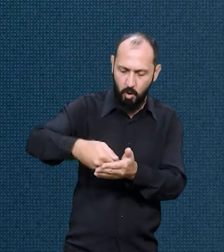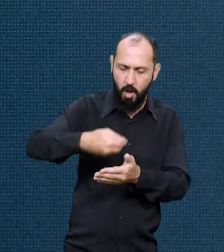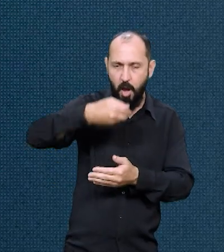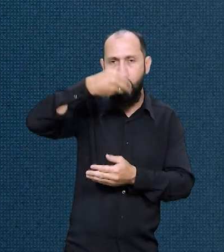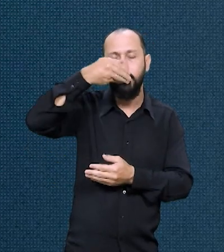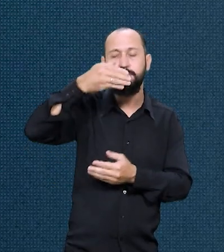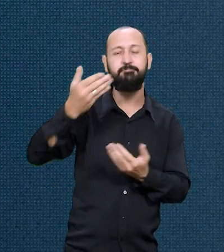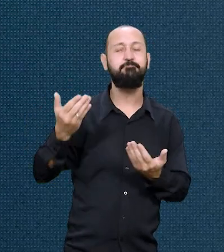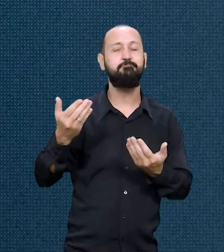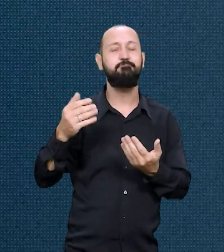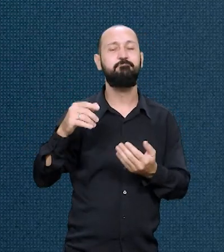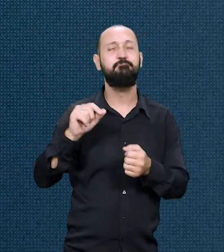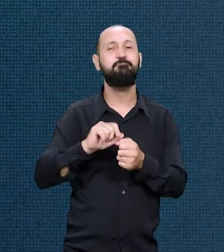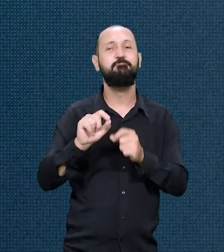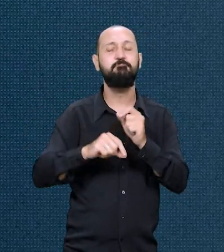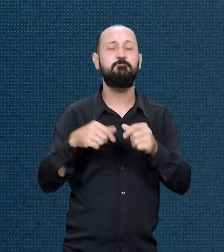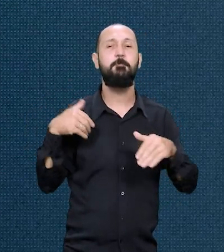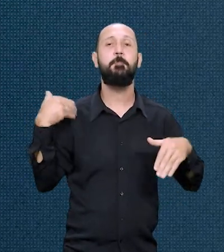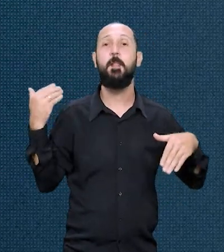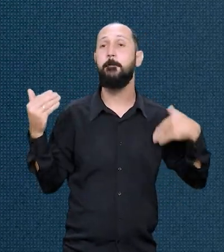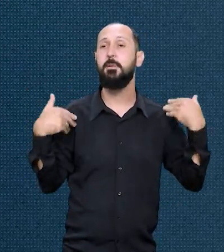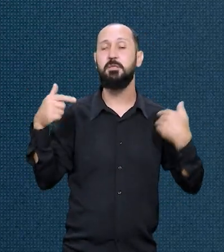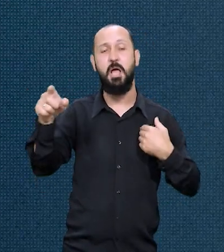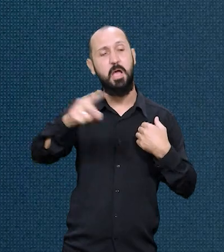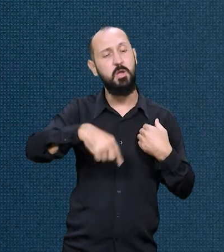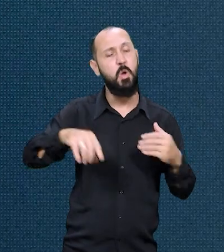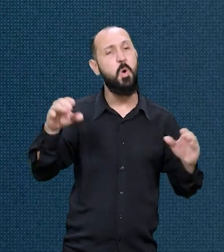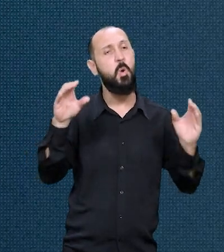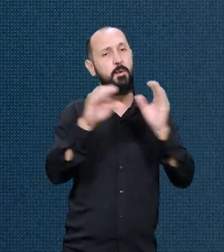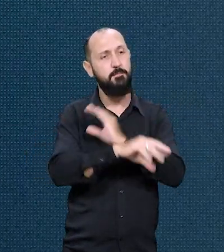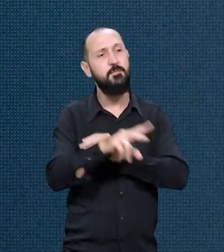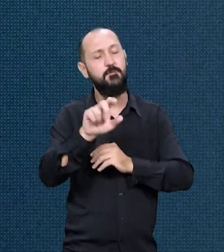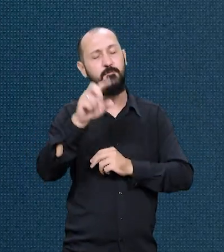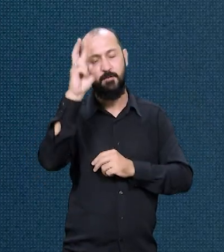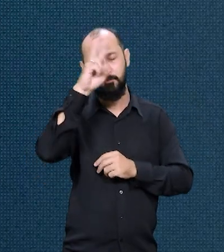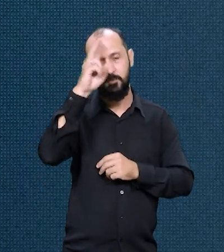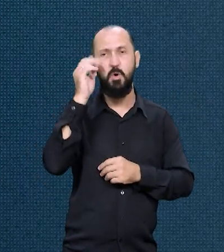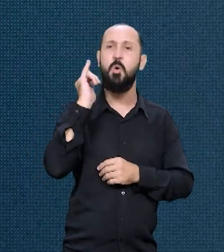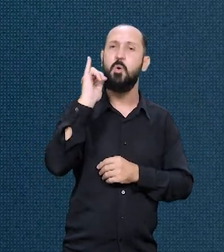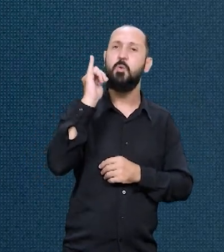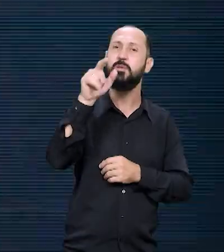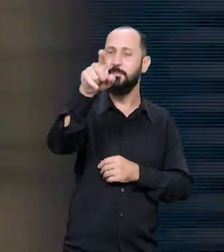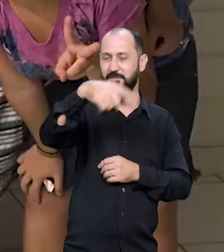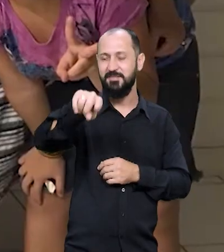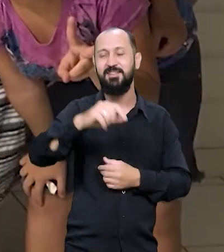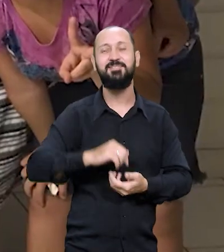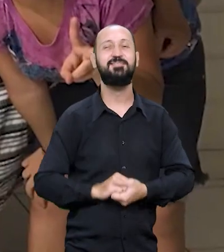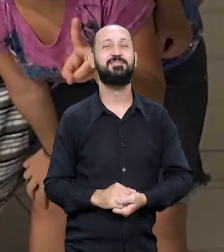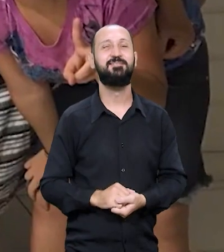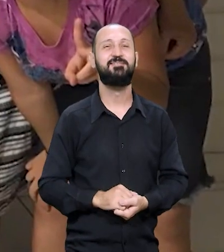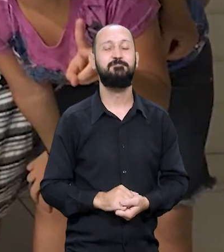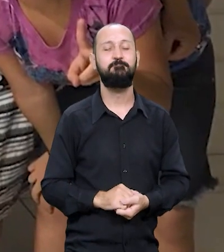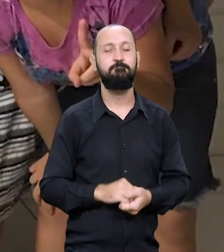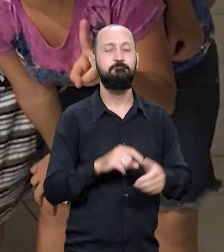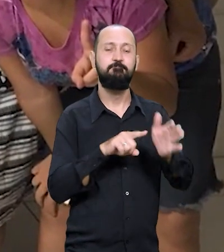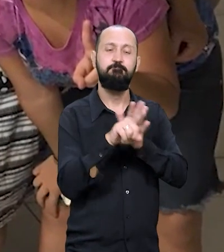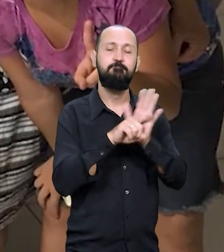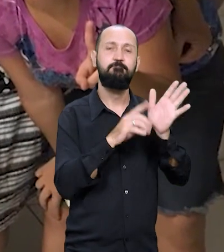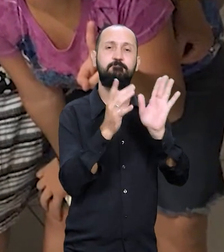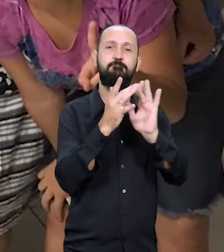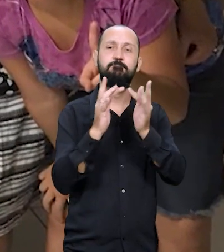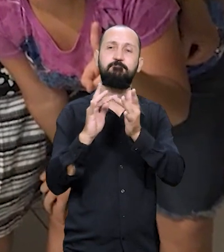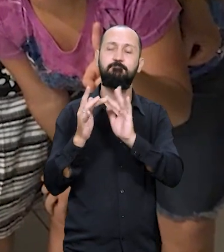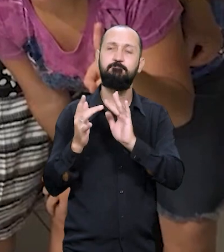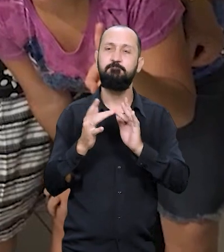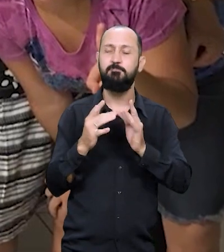fazendo um tour completo e vamos contar tudo para vocês. Explorar a convivência com os